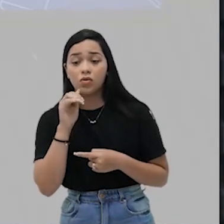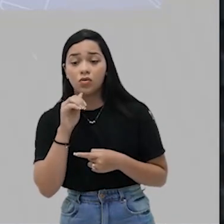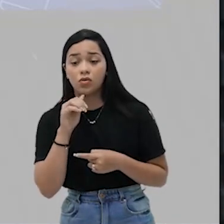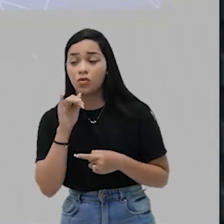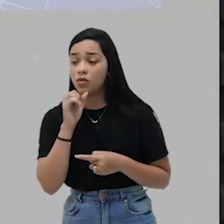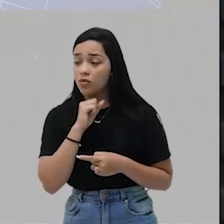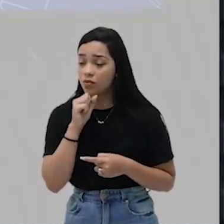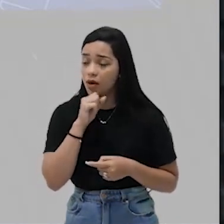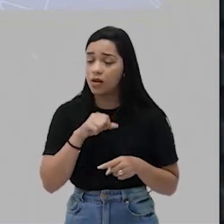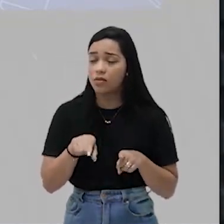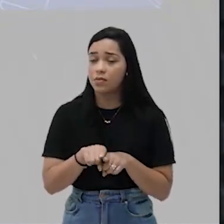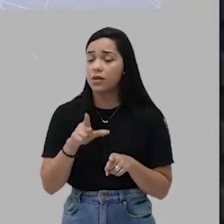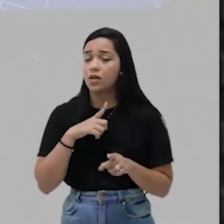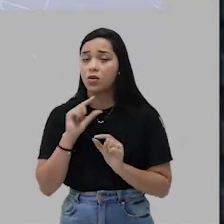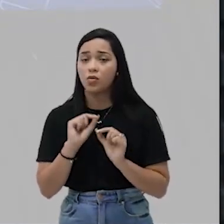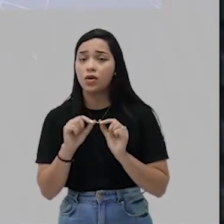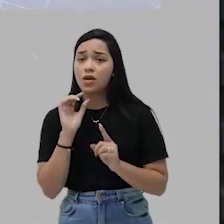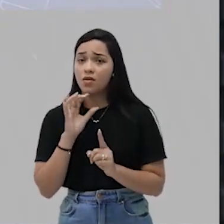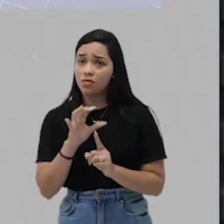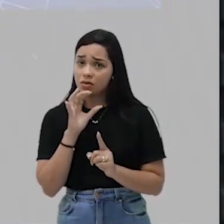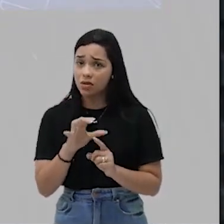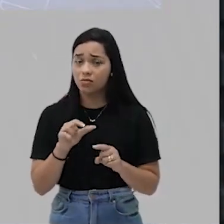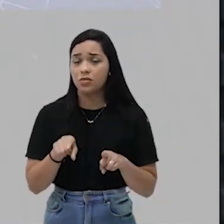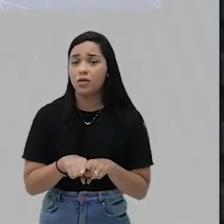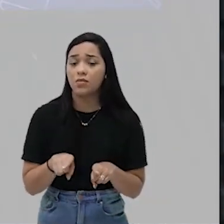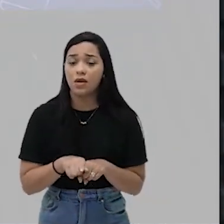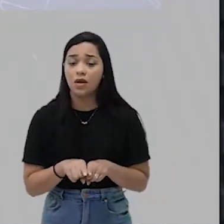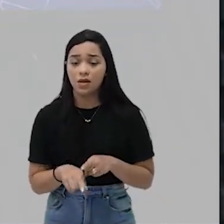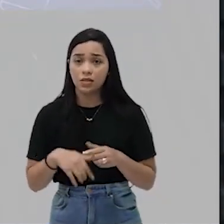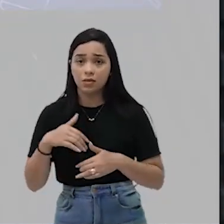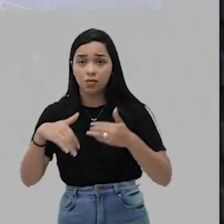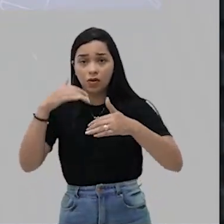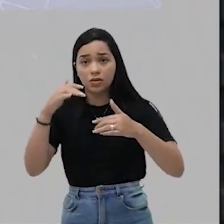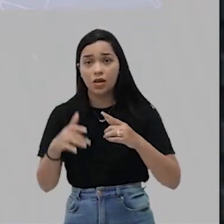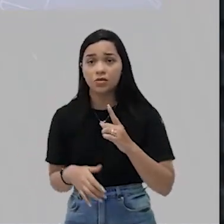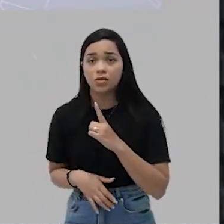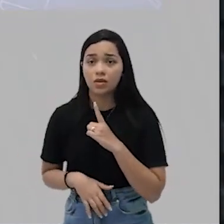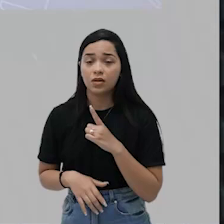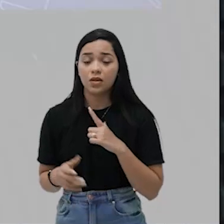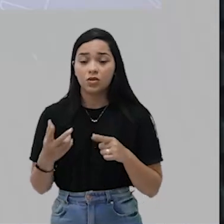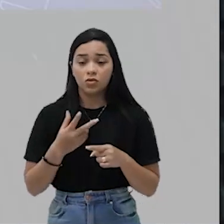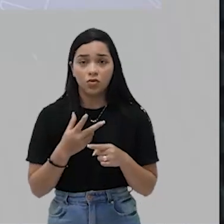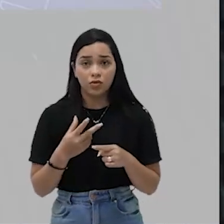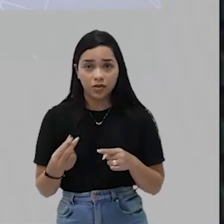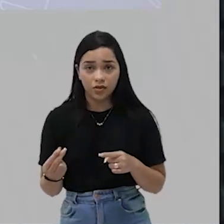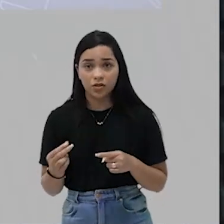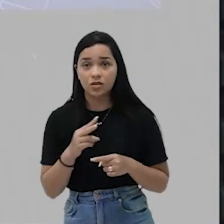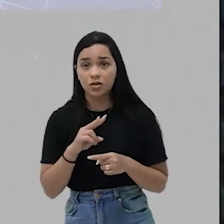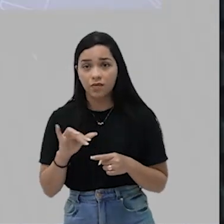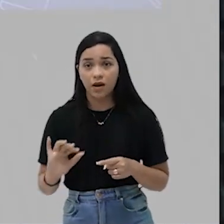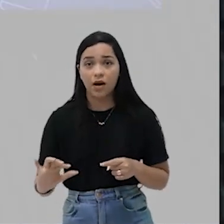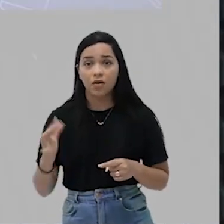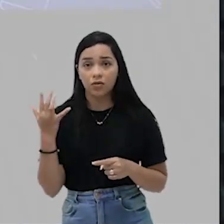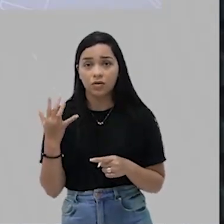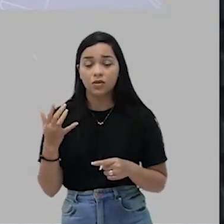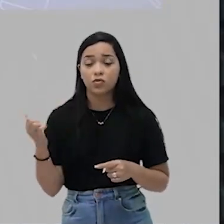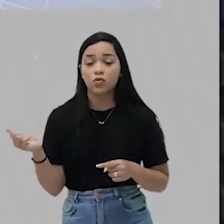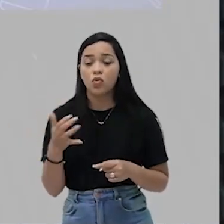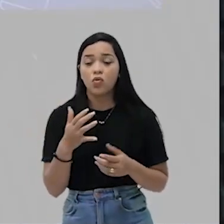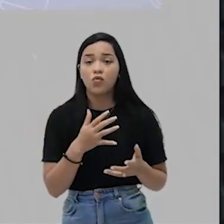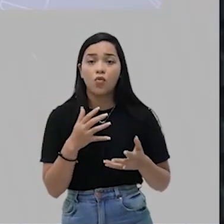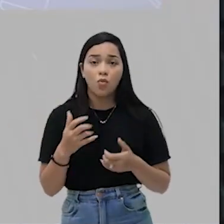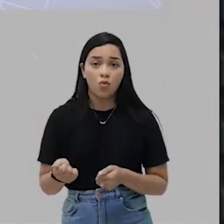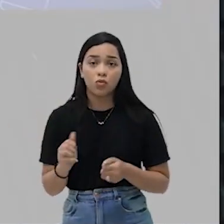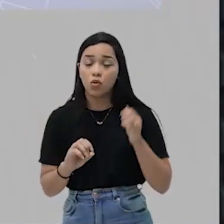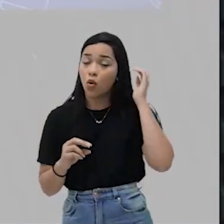ela acaba, na verdade, influenciando esse processo de conquista que vai ocorrer no novo mundo